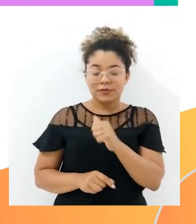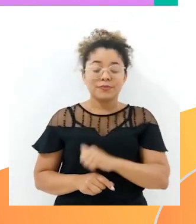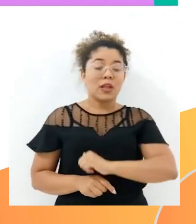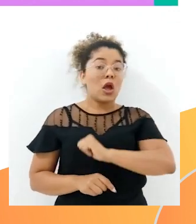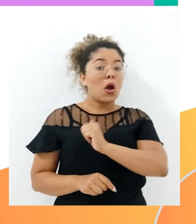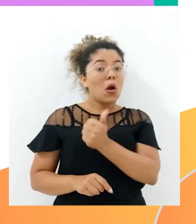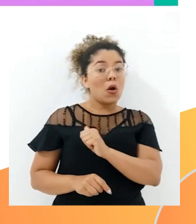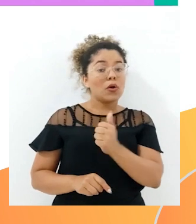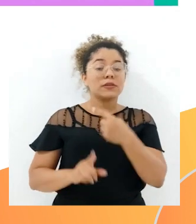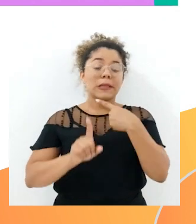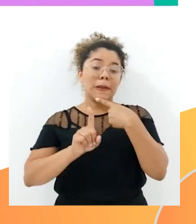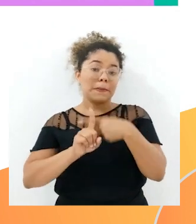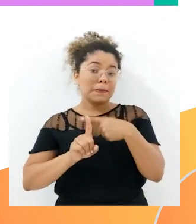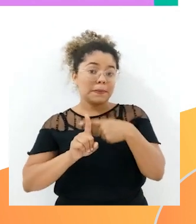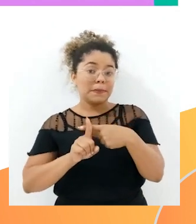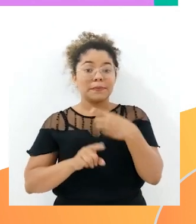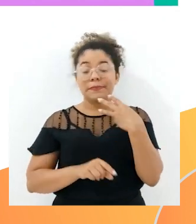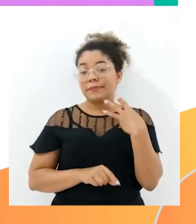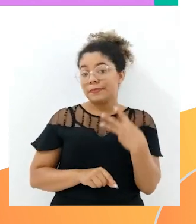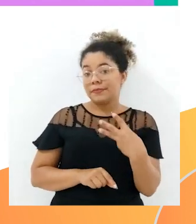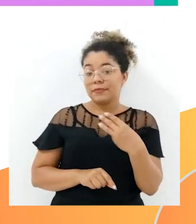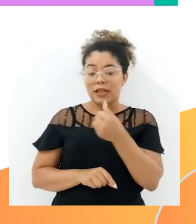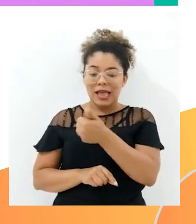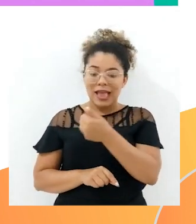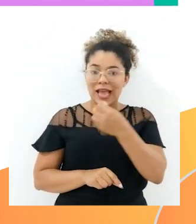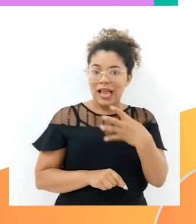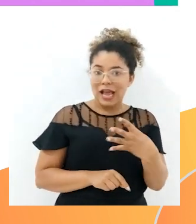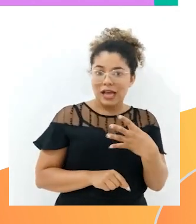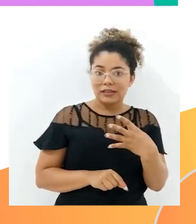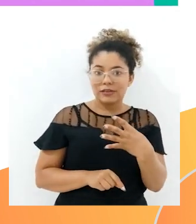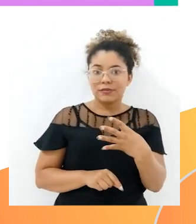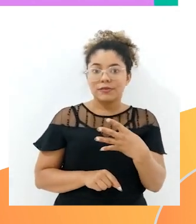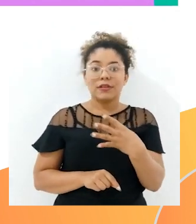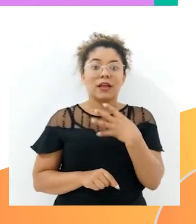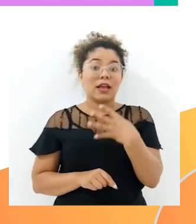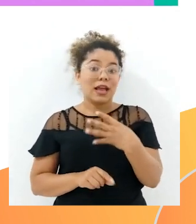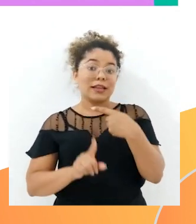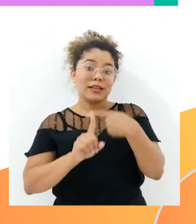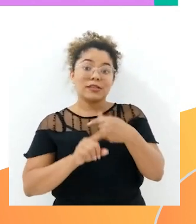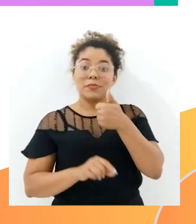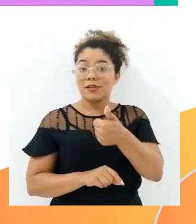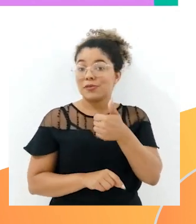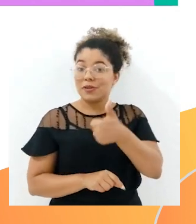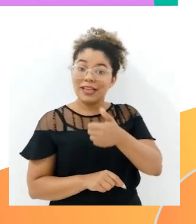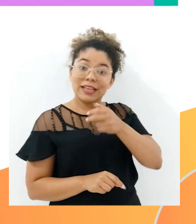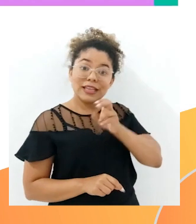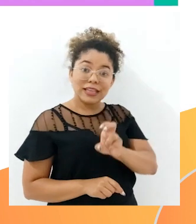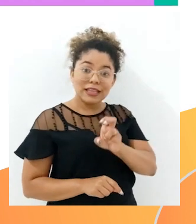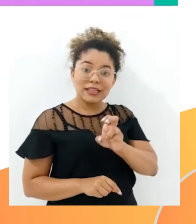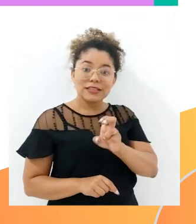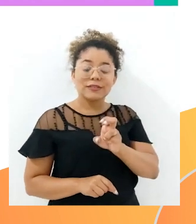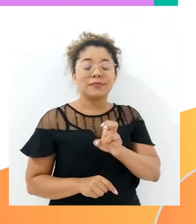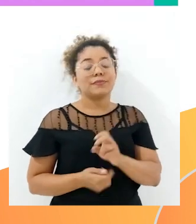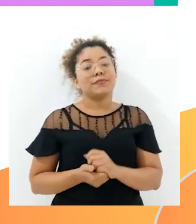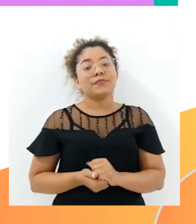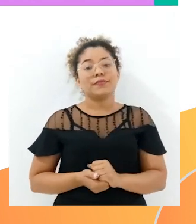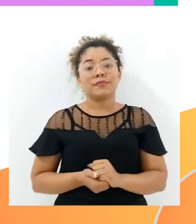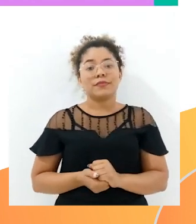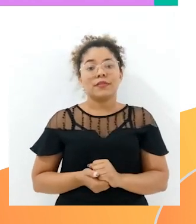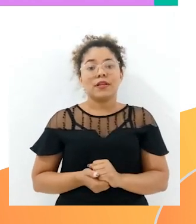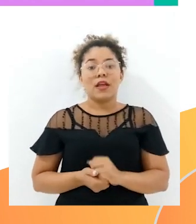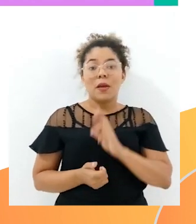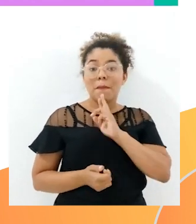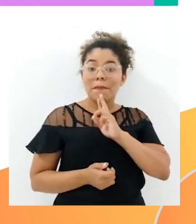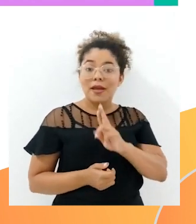11 mais 3, 14, e 14 mais 1, 15. Logo, o meu